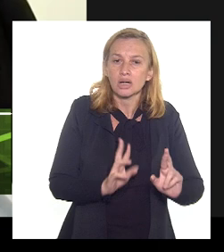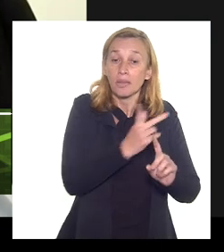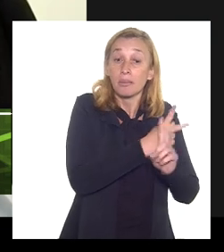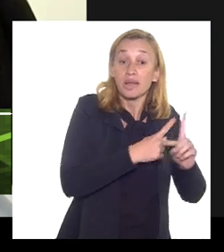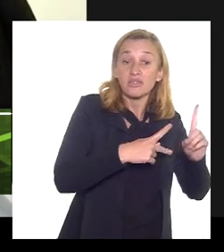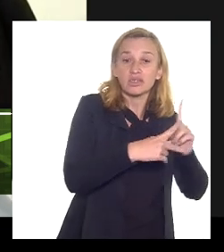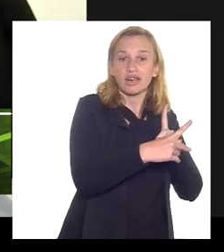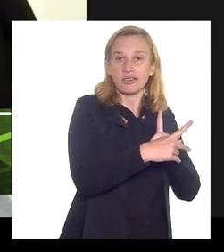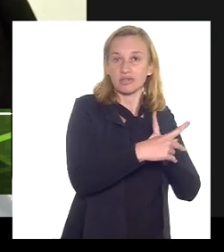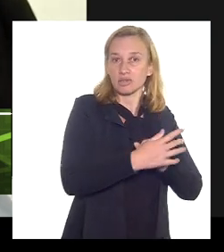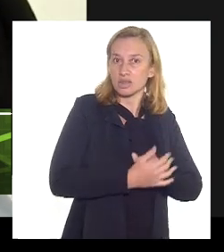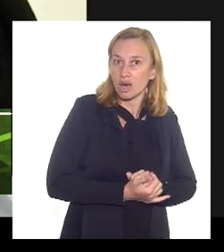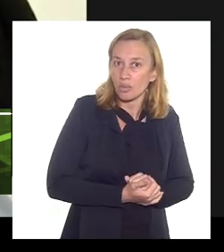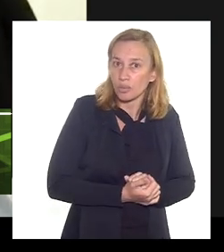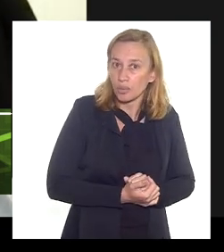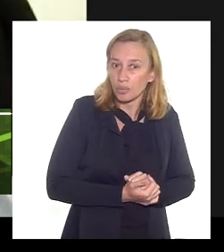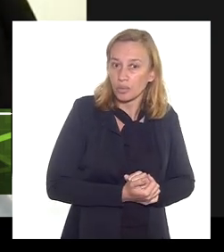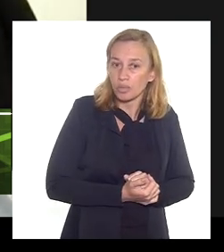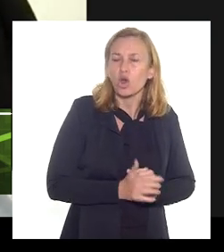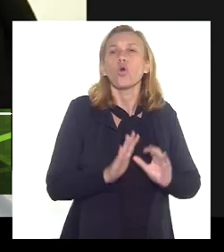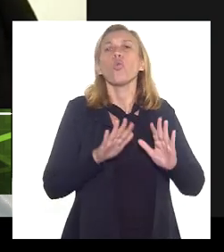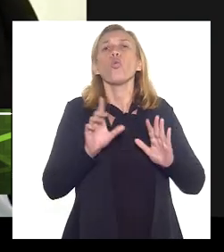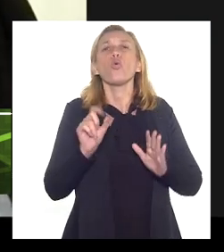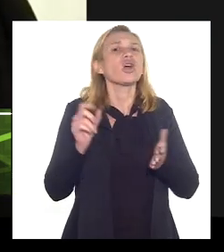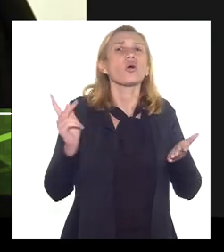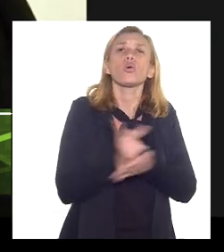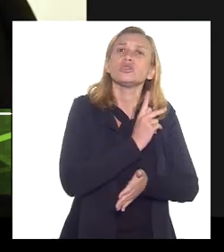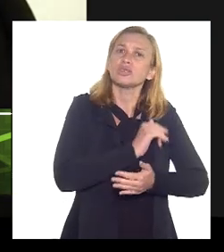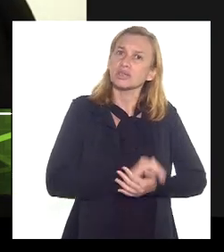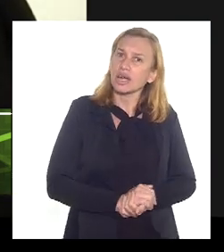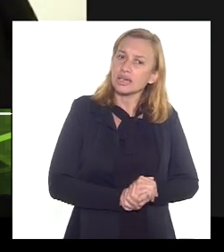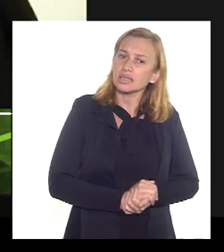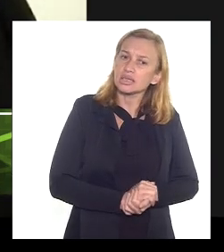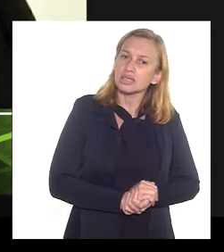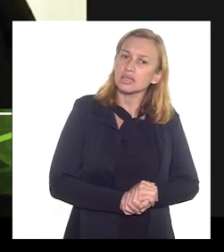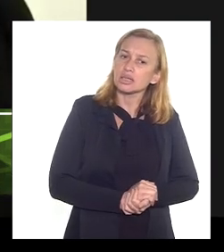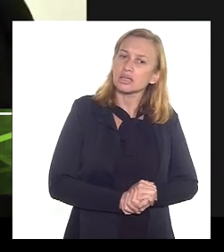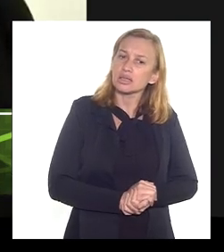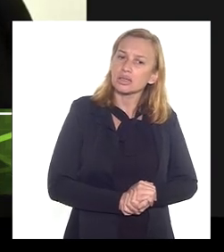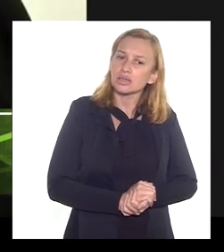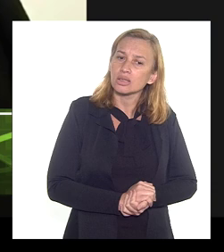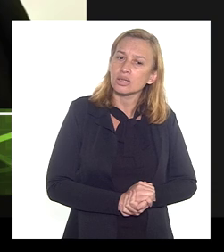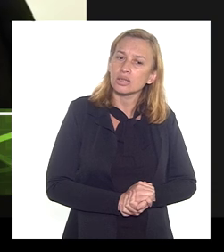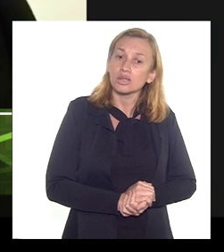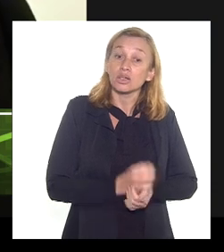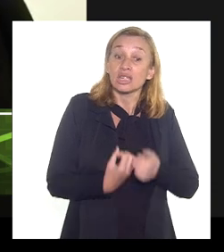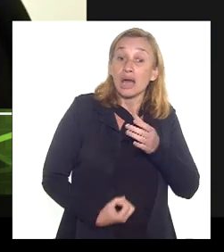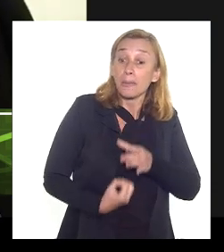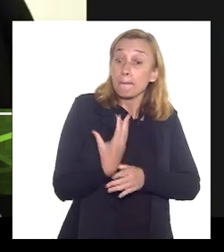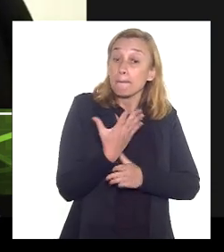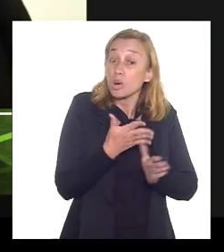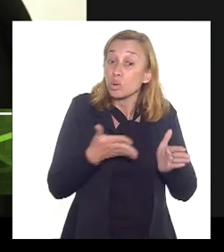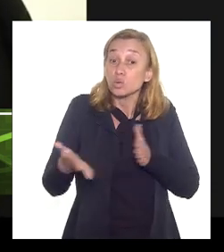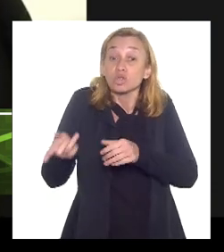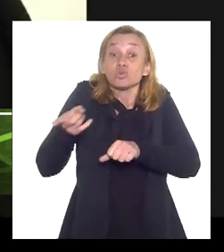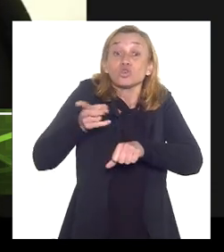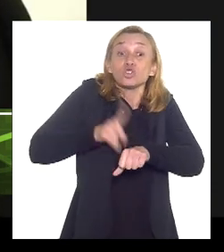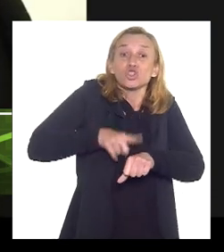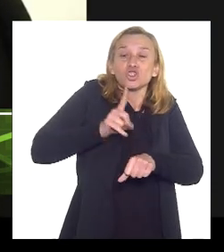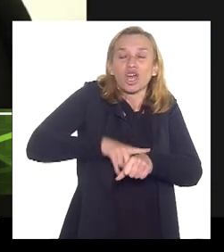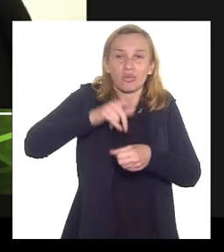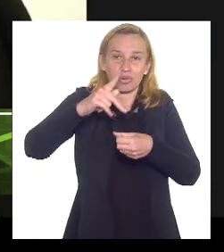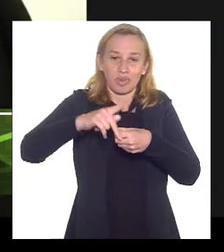social e o que que acontece a gente precisa ter uma expectativa da produção de tempo do